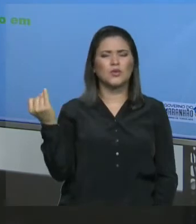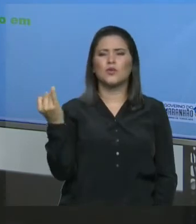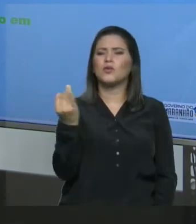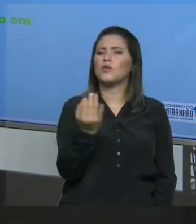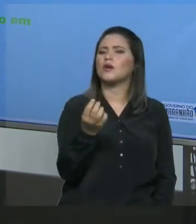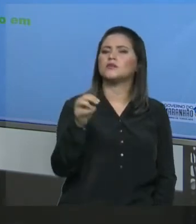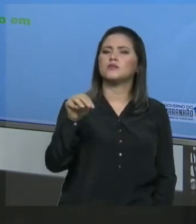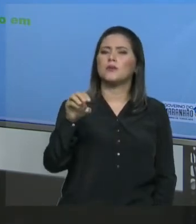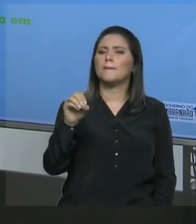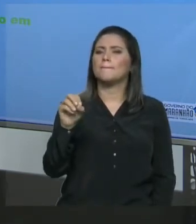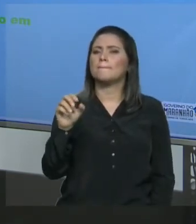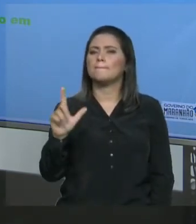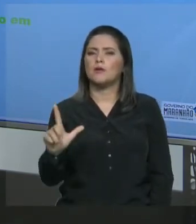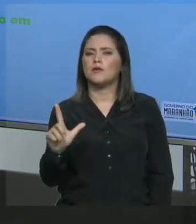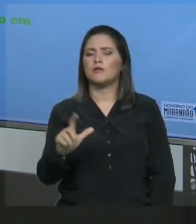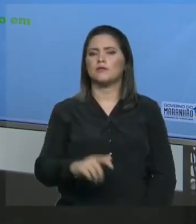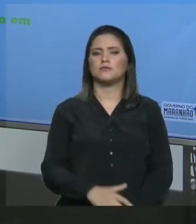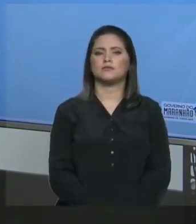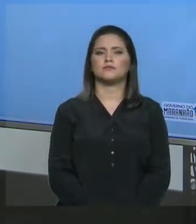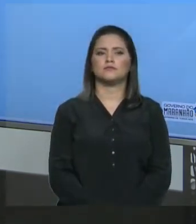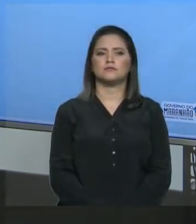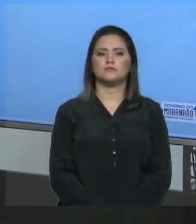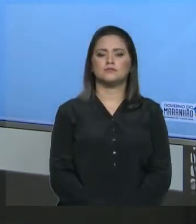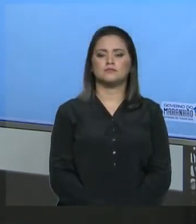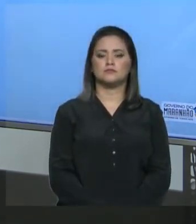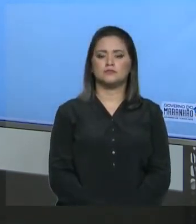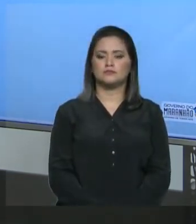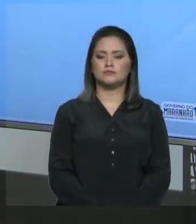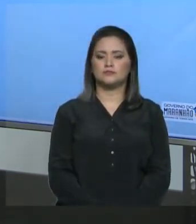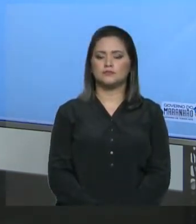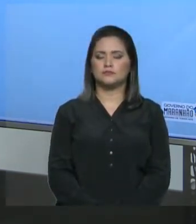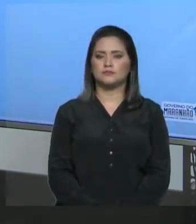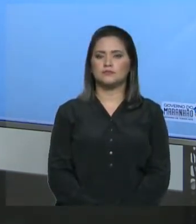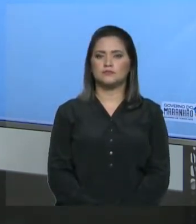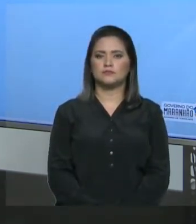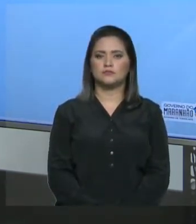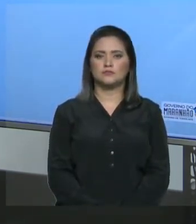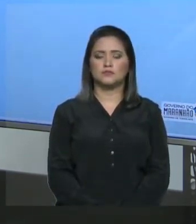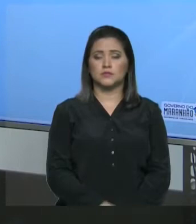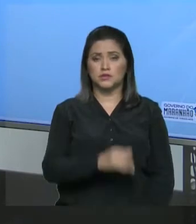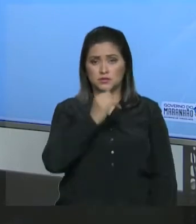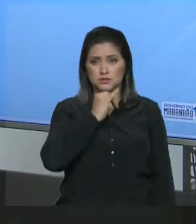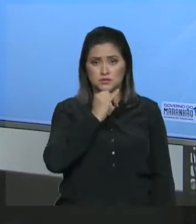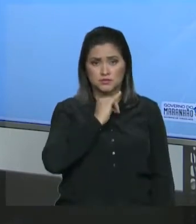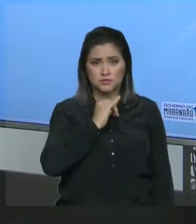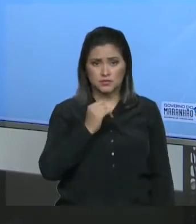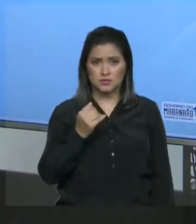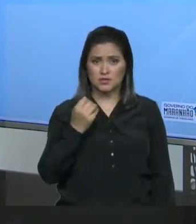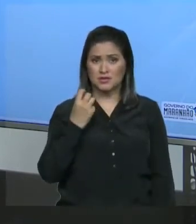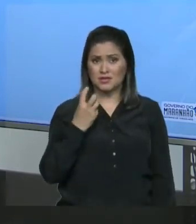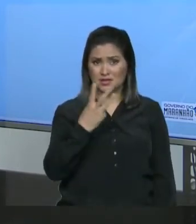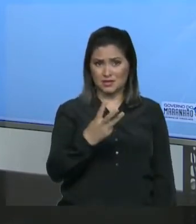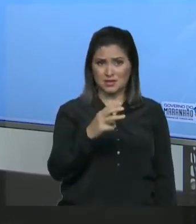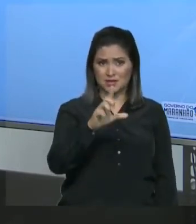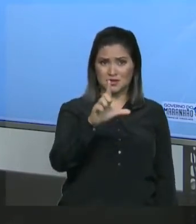do soluto. Vamos ver uma questão? 3 litros de uma solução de soda cáustica,